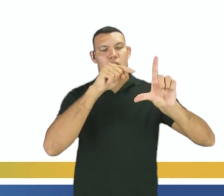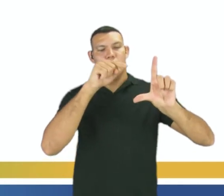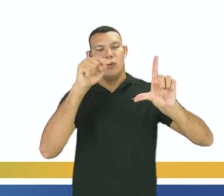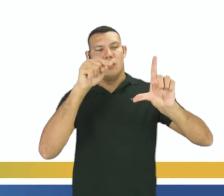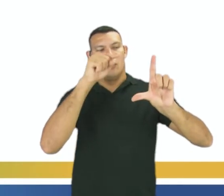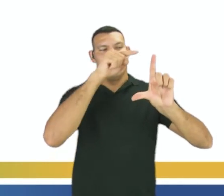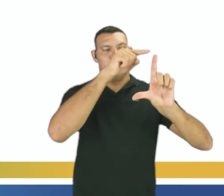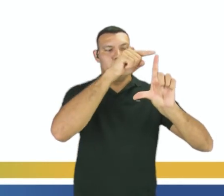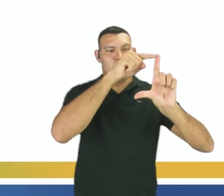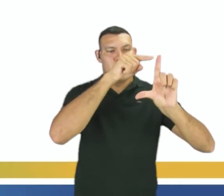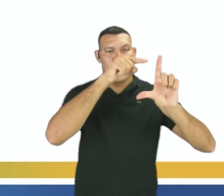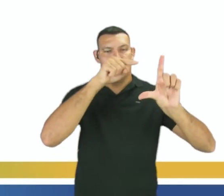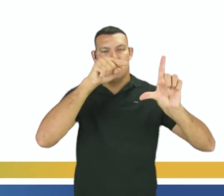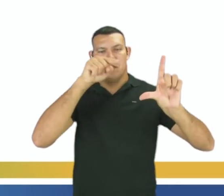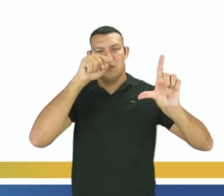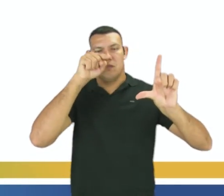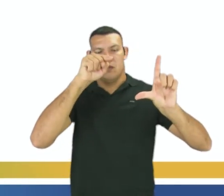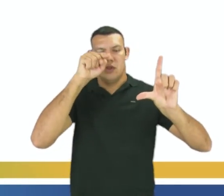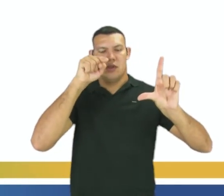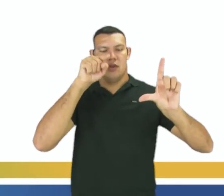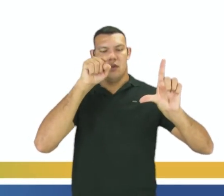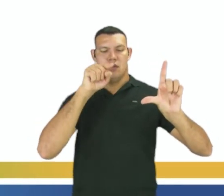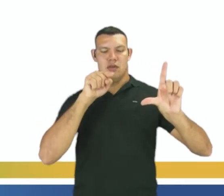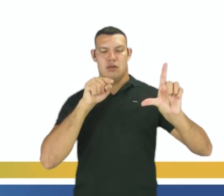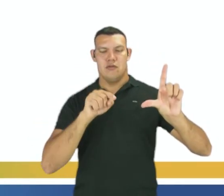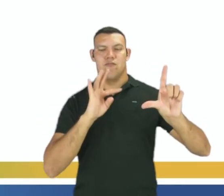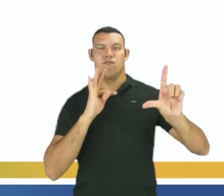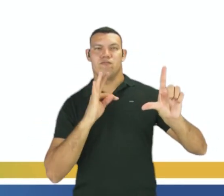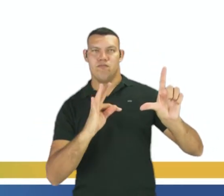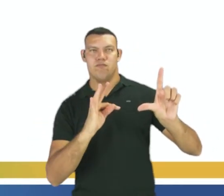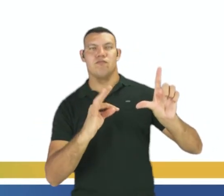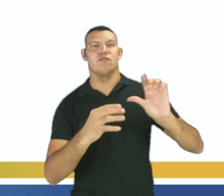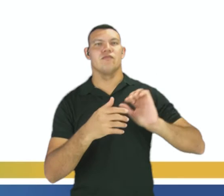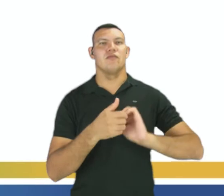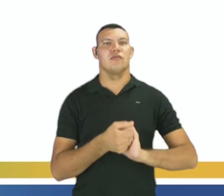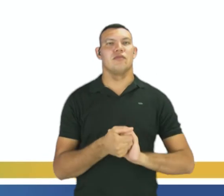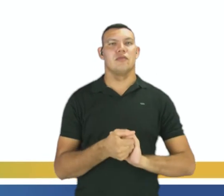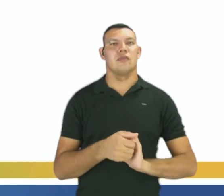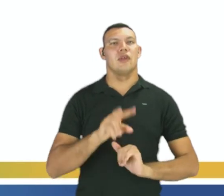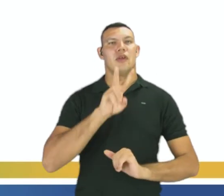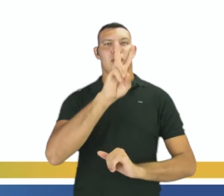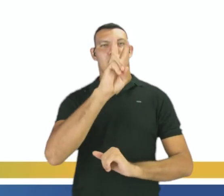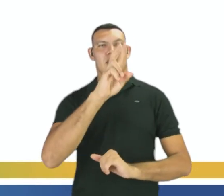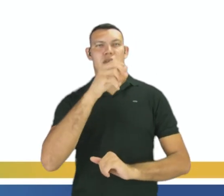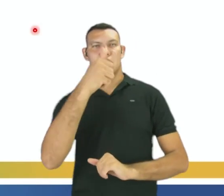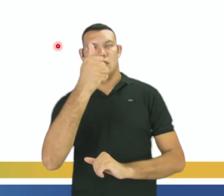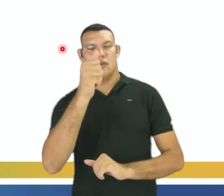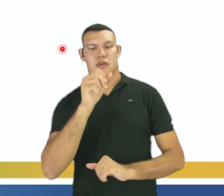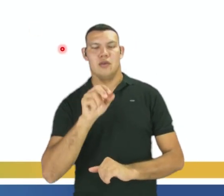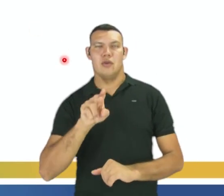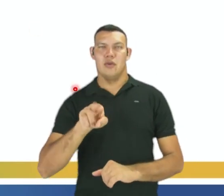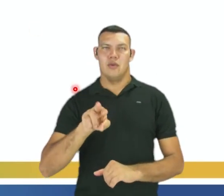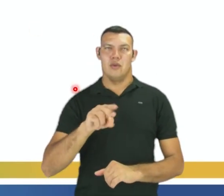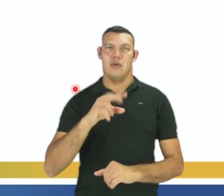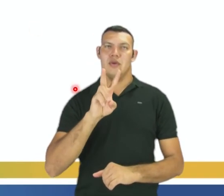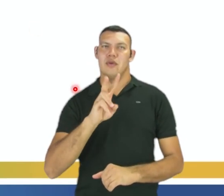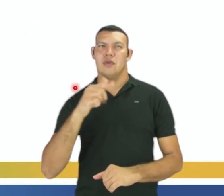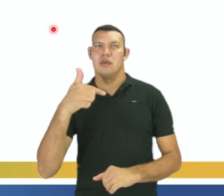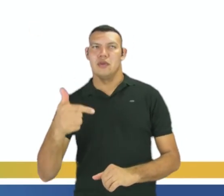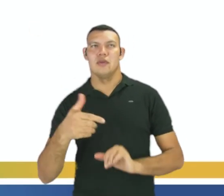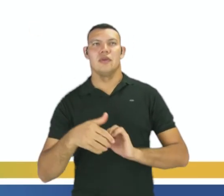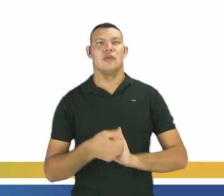gráfico se encontram, a gente tem o equilíbrio dessa reação. Velocidade 1 igual a velocidade 2, ok?